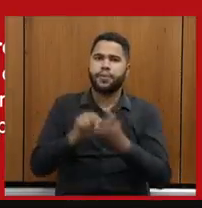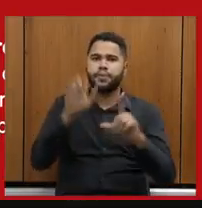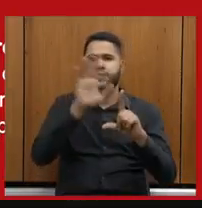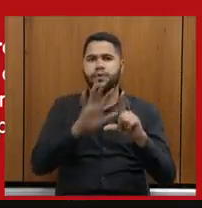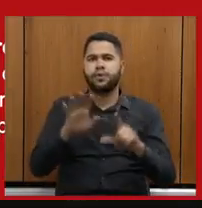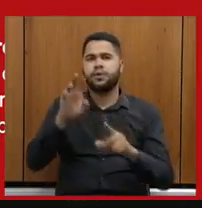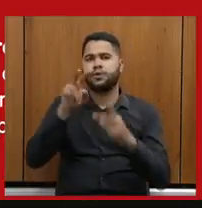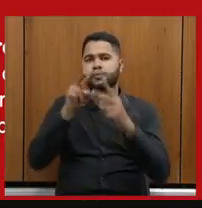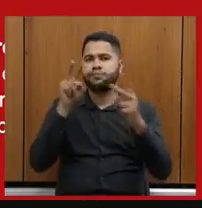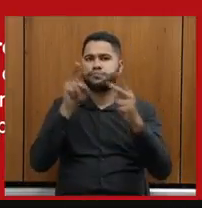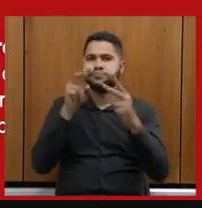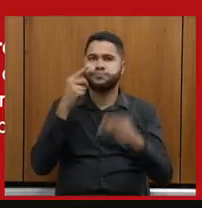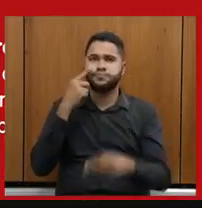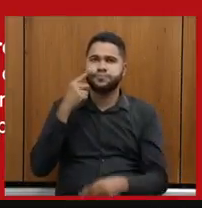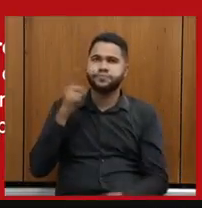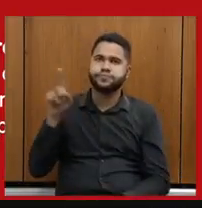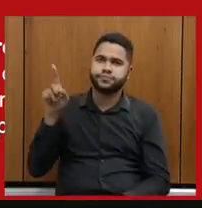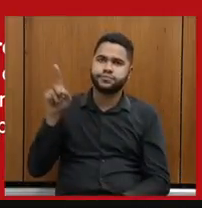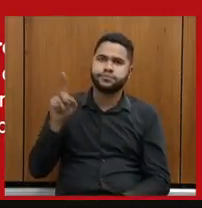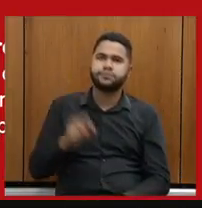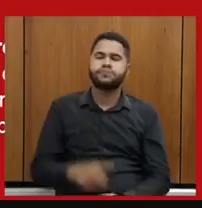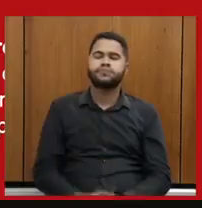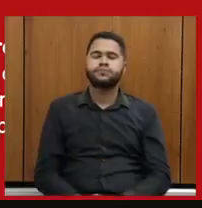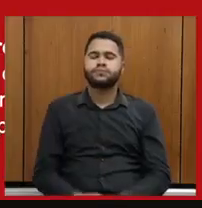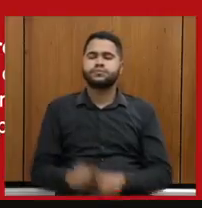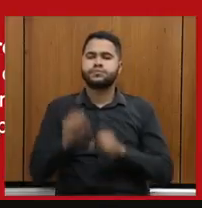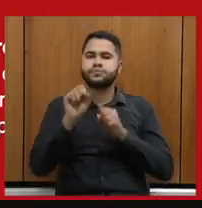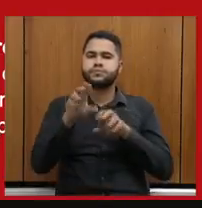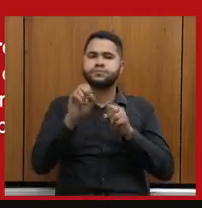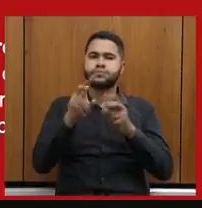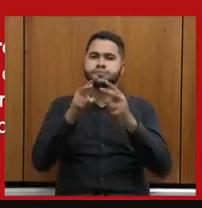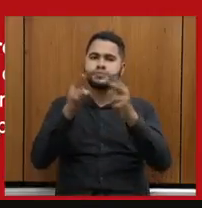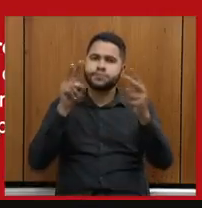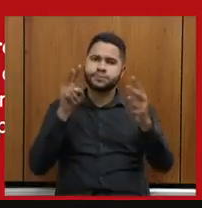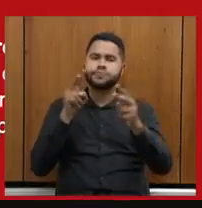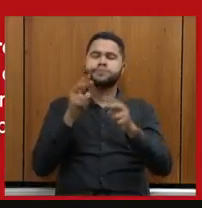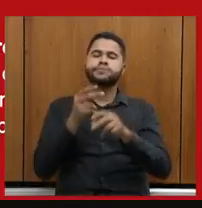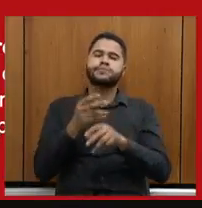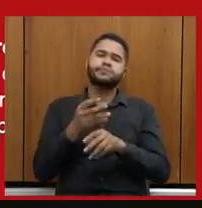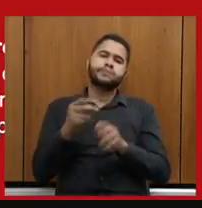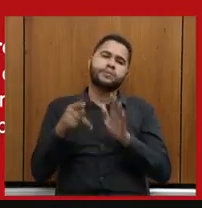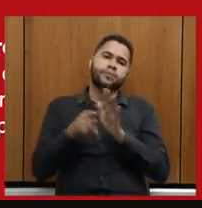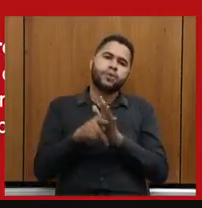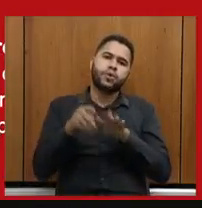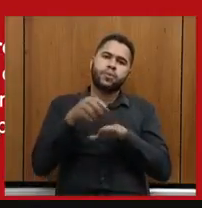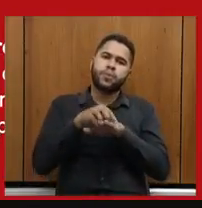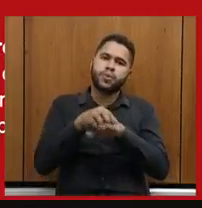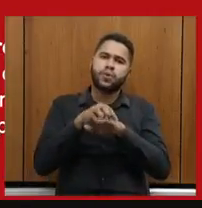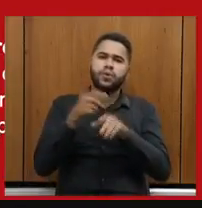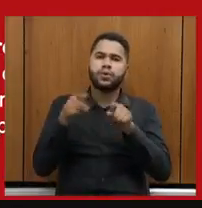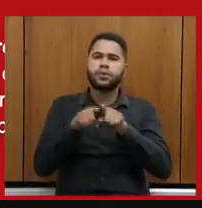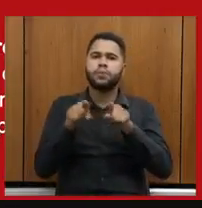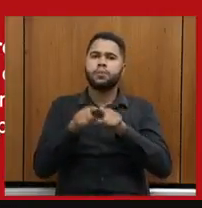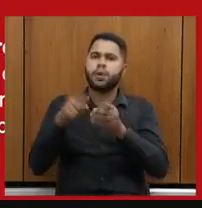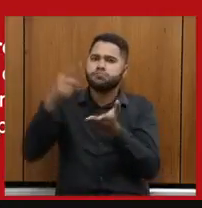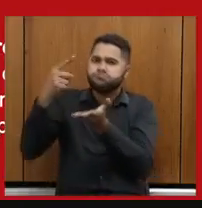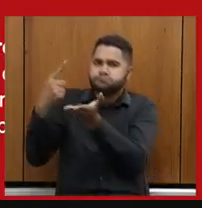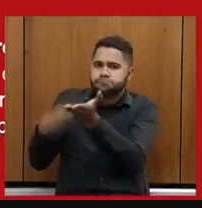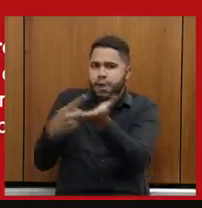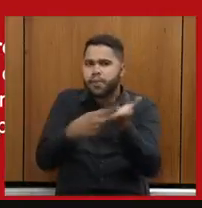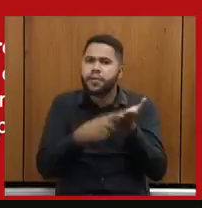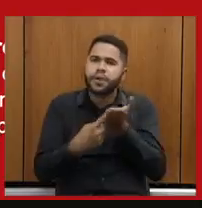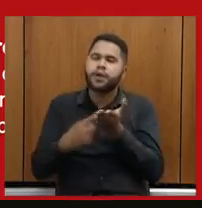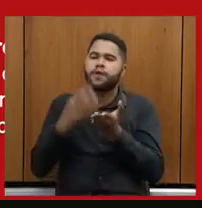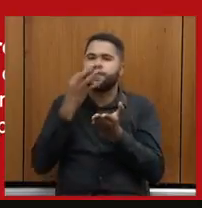EAD, nossa plataforma de ensino à distância do turismo. Webinários, parceria com a Aliança Francesa de Cursos, parceria